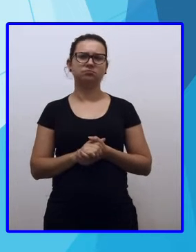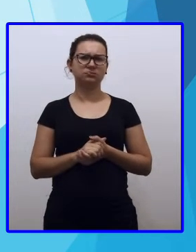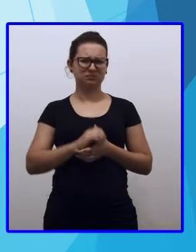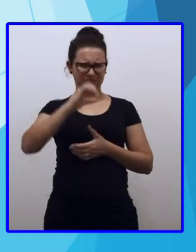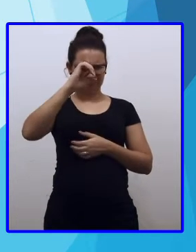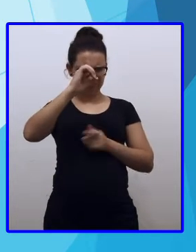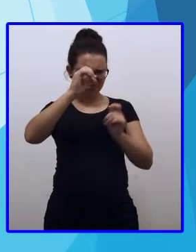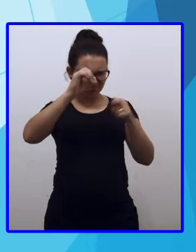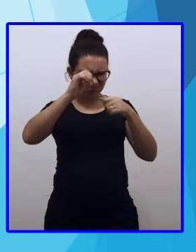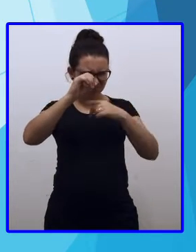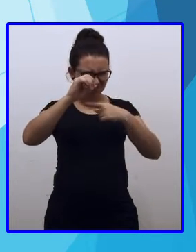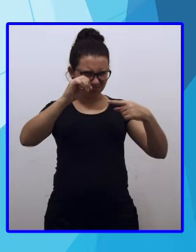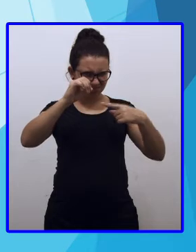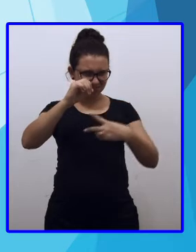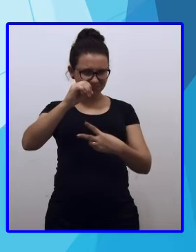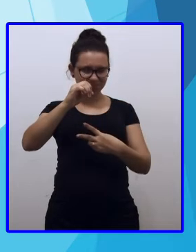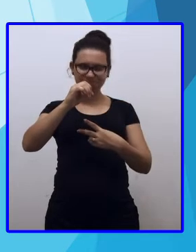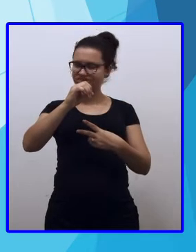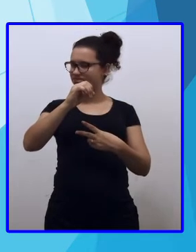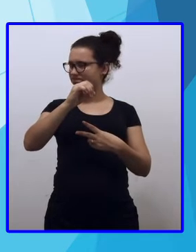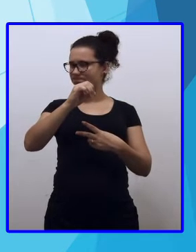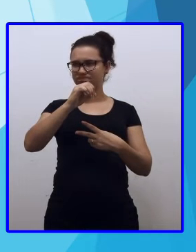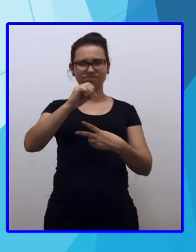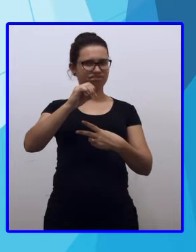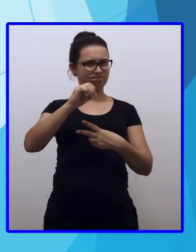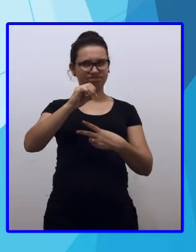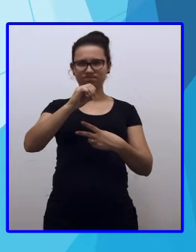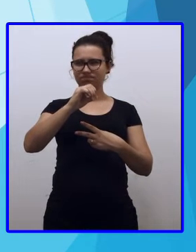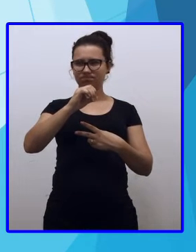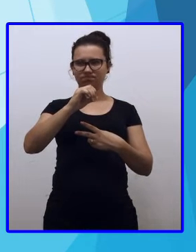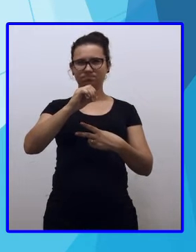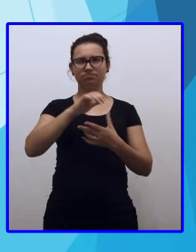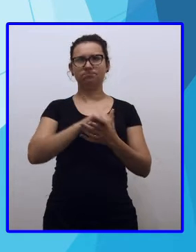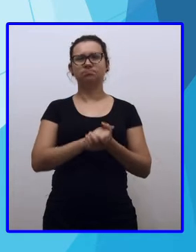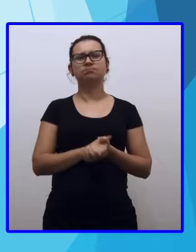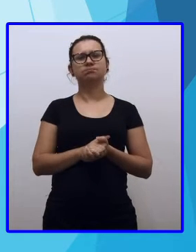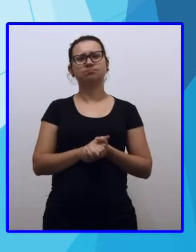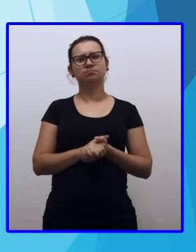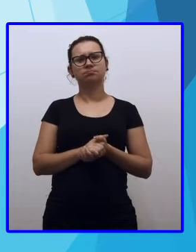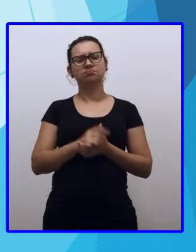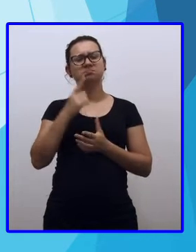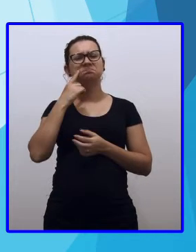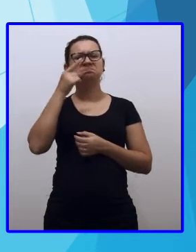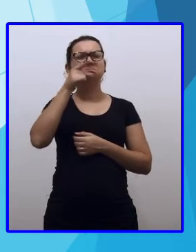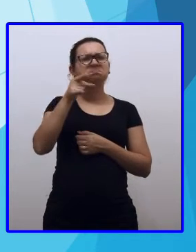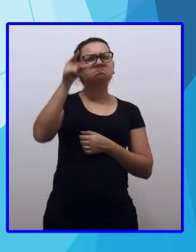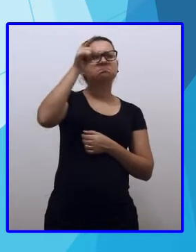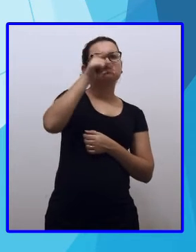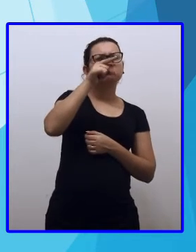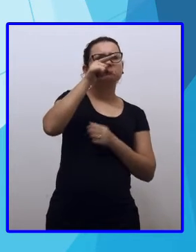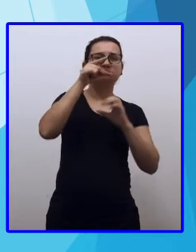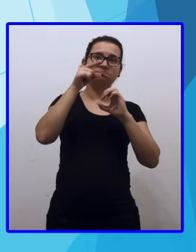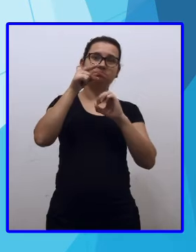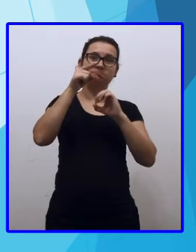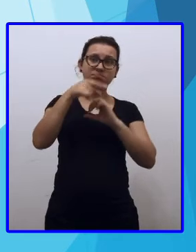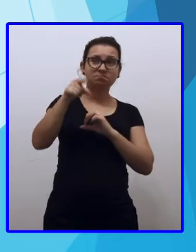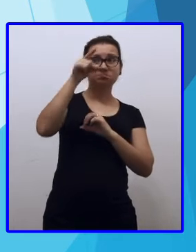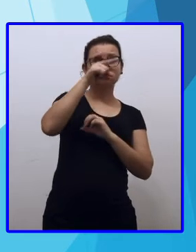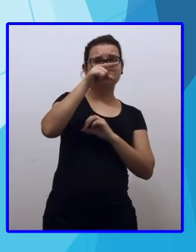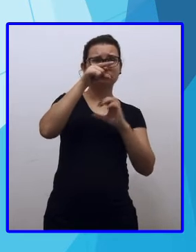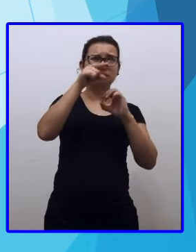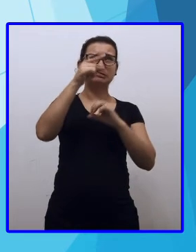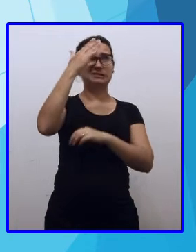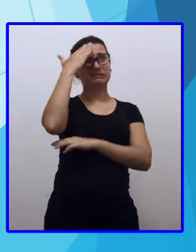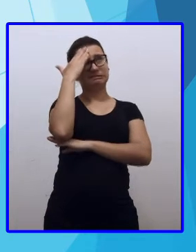para tirar dois? Não. Olho na ordem ao lado. É zero também. Olho na outra ordem. É zero. Oh, meu